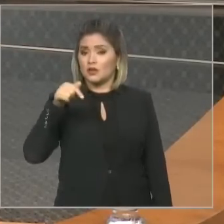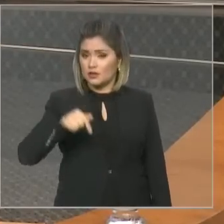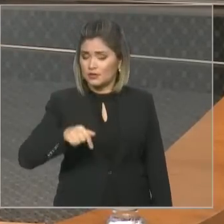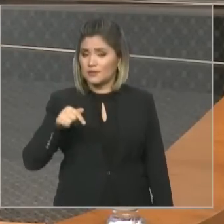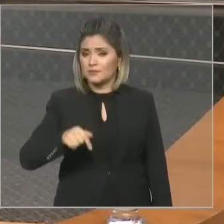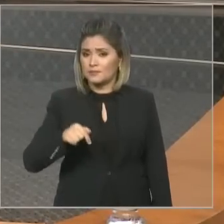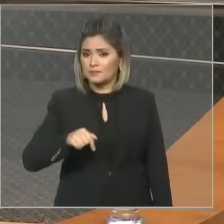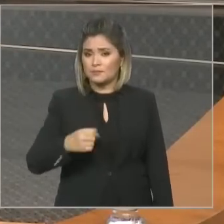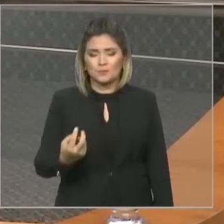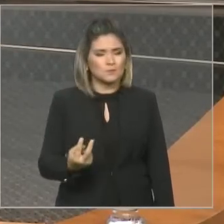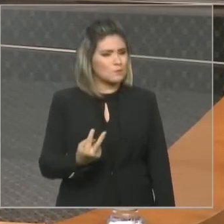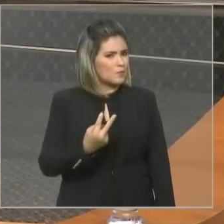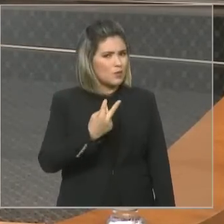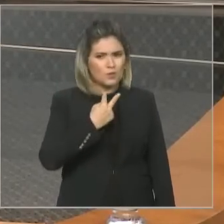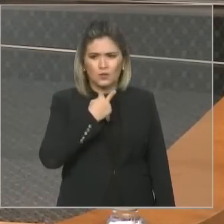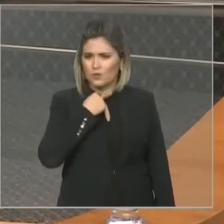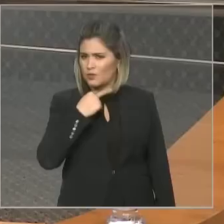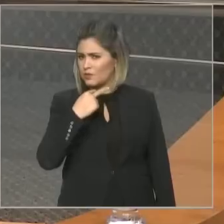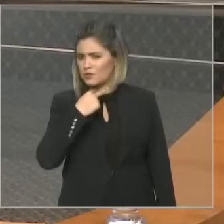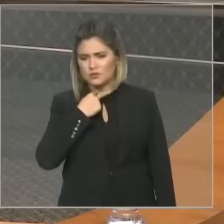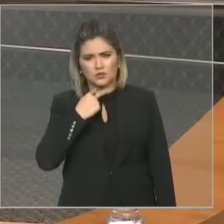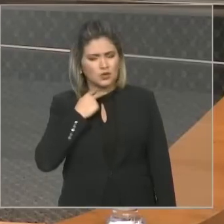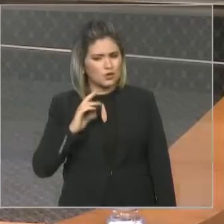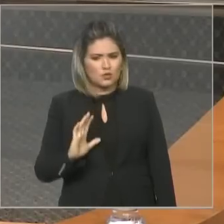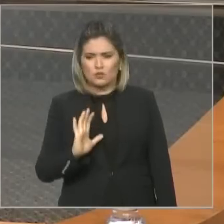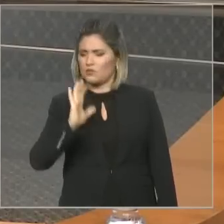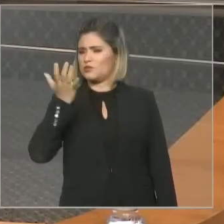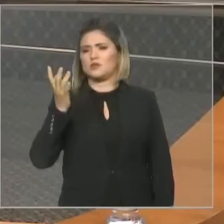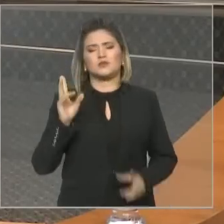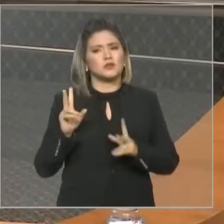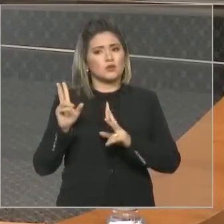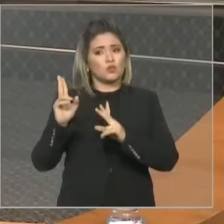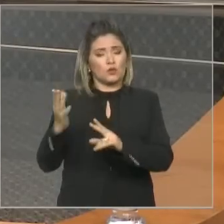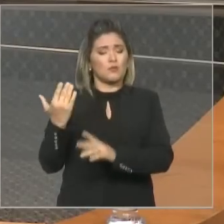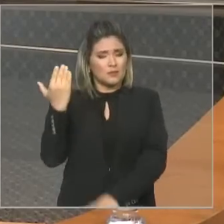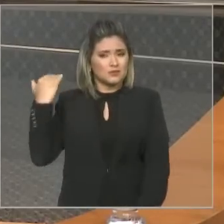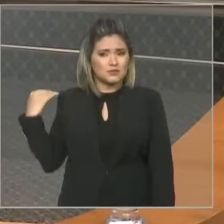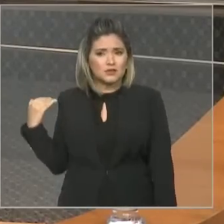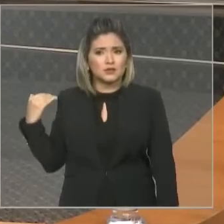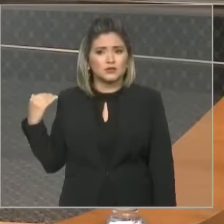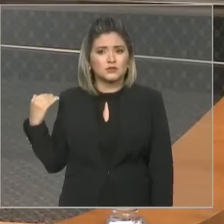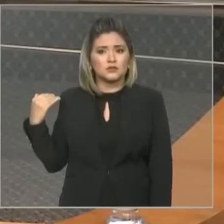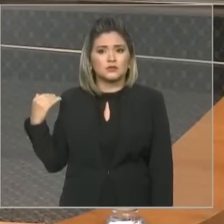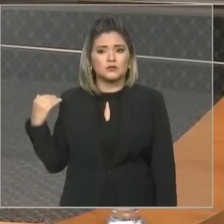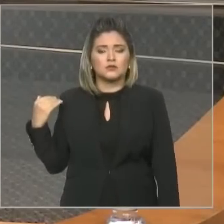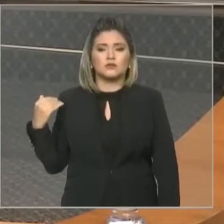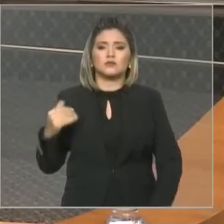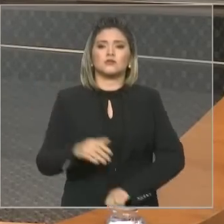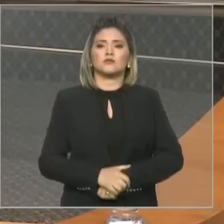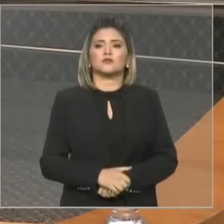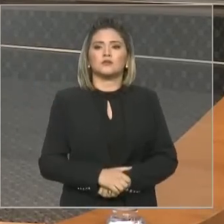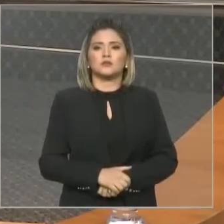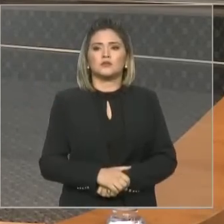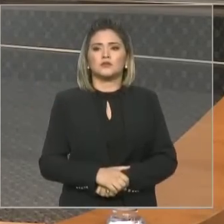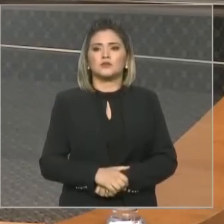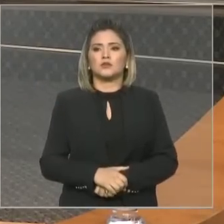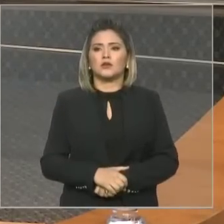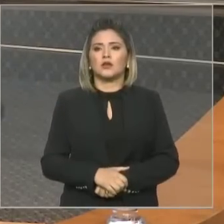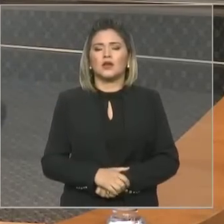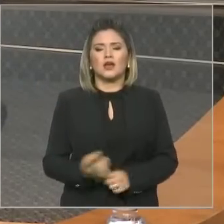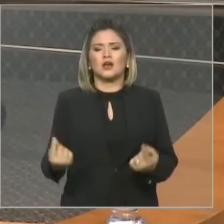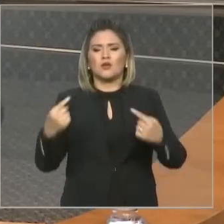poderá haver nunca o que George Orwell fez lá atrás, aquilo que nós chamamos de crime-ideia, crime